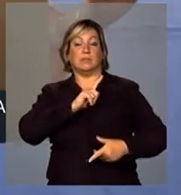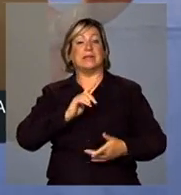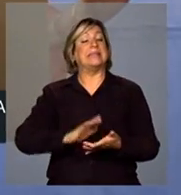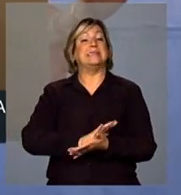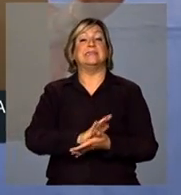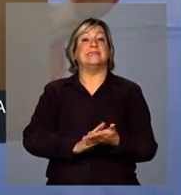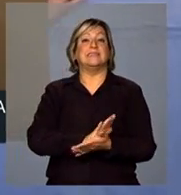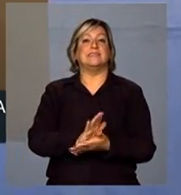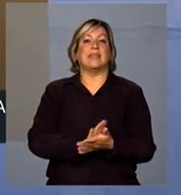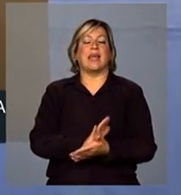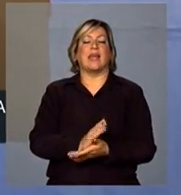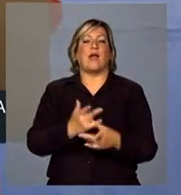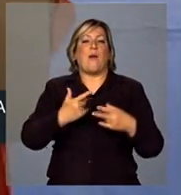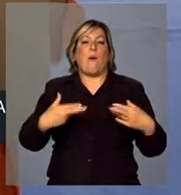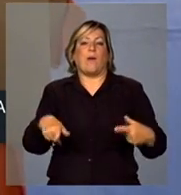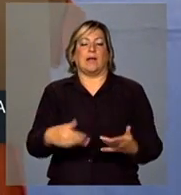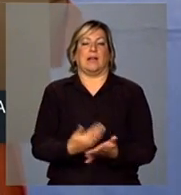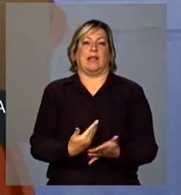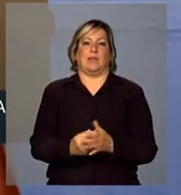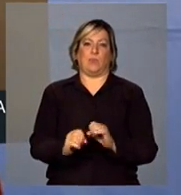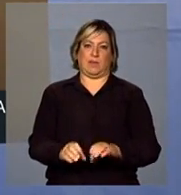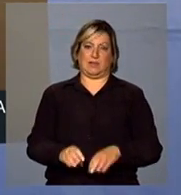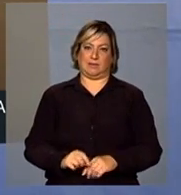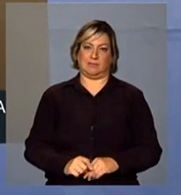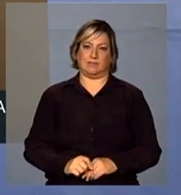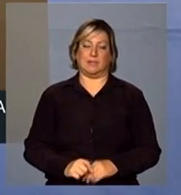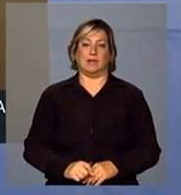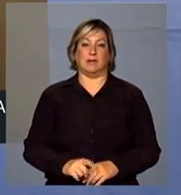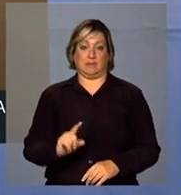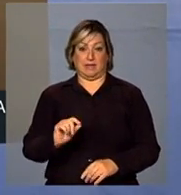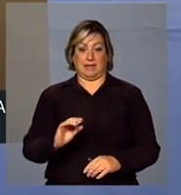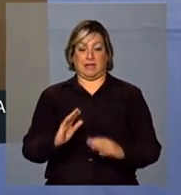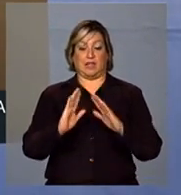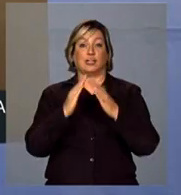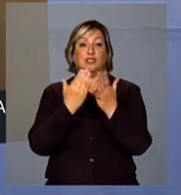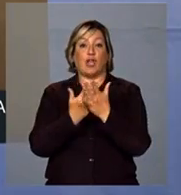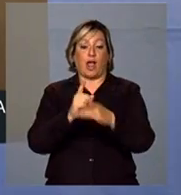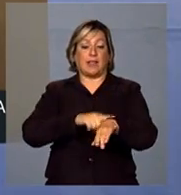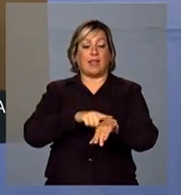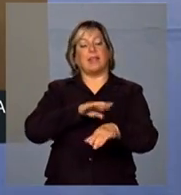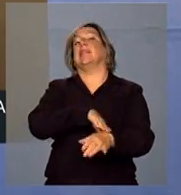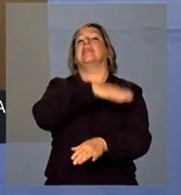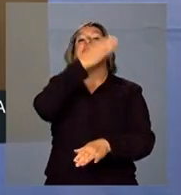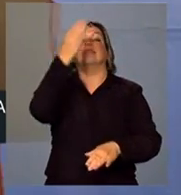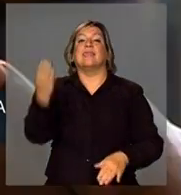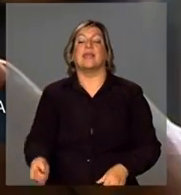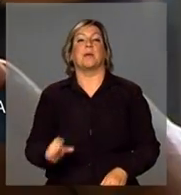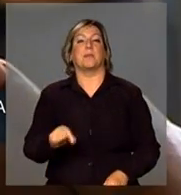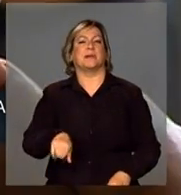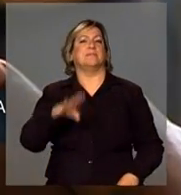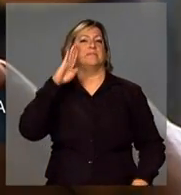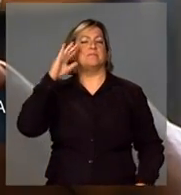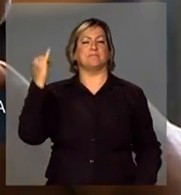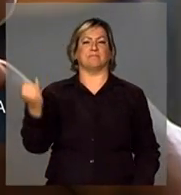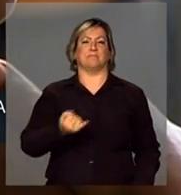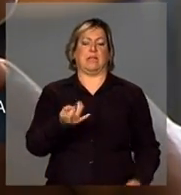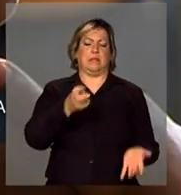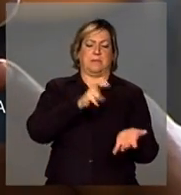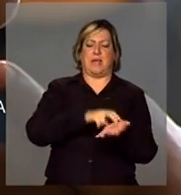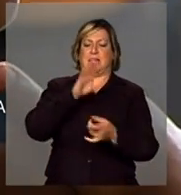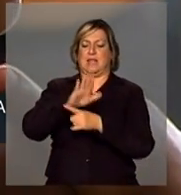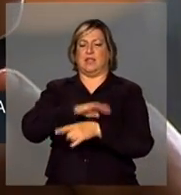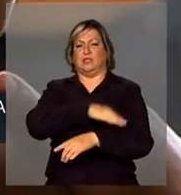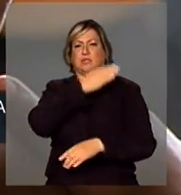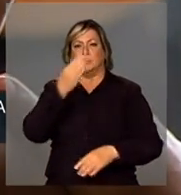requisitos. Primeiro, sem escola em tempo integral. Escola em tempo integral não é